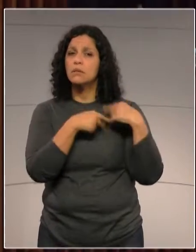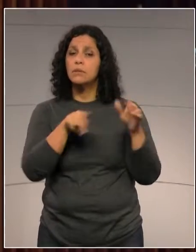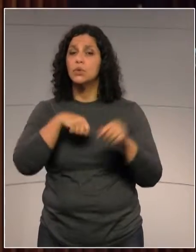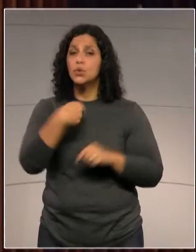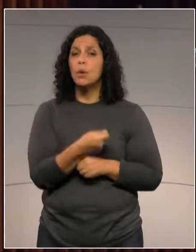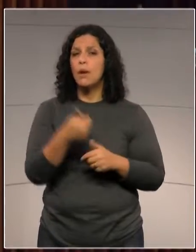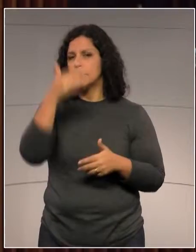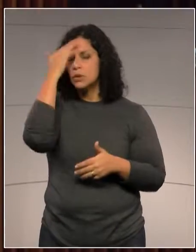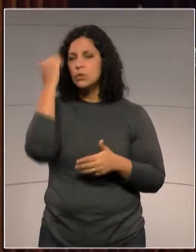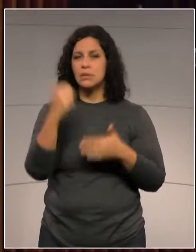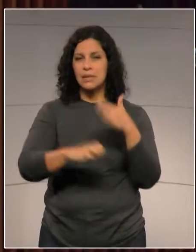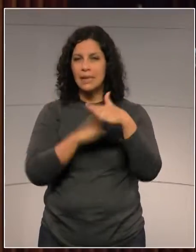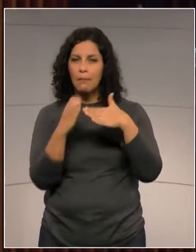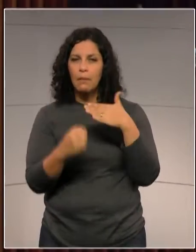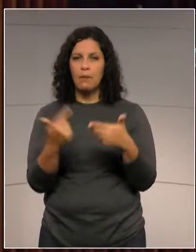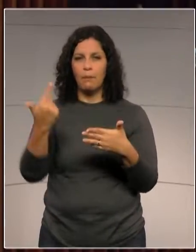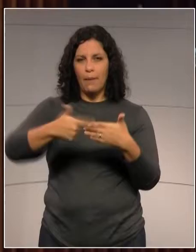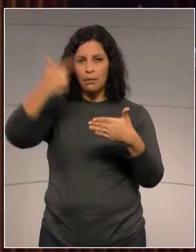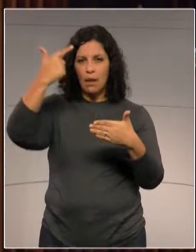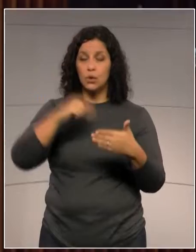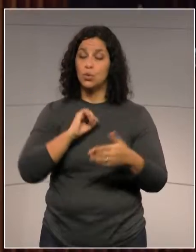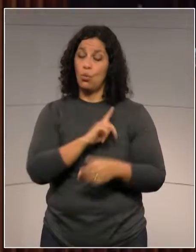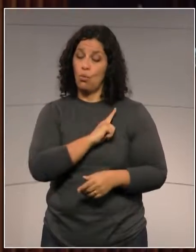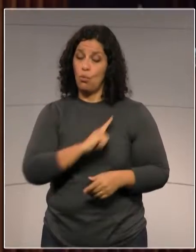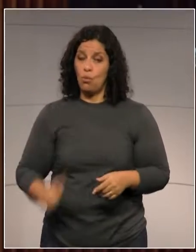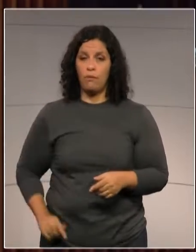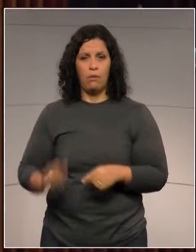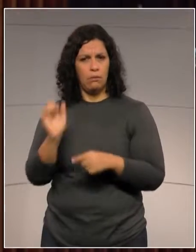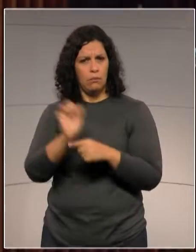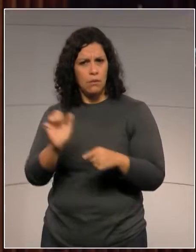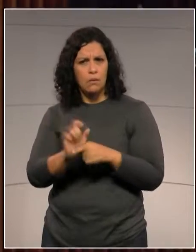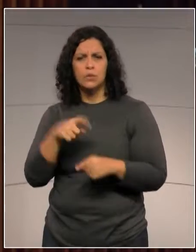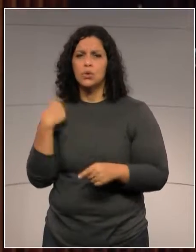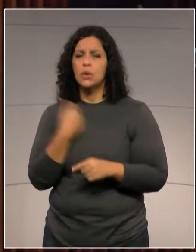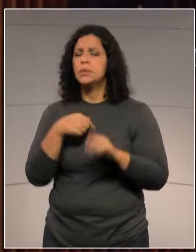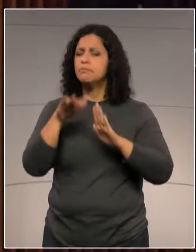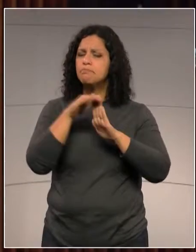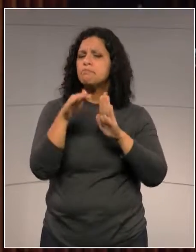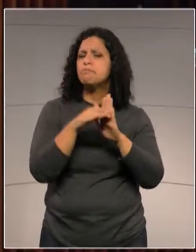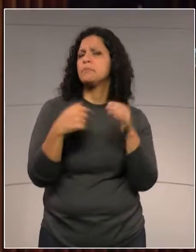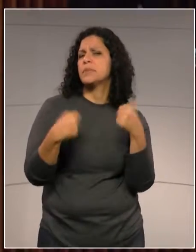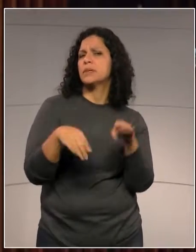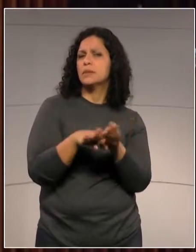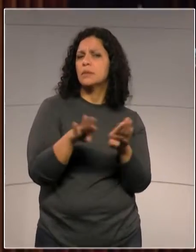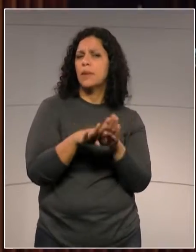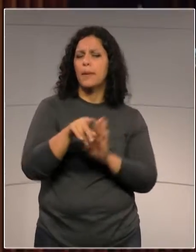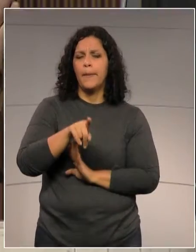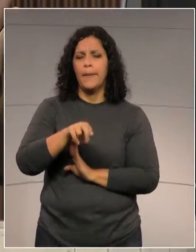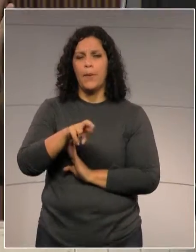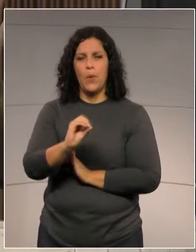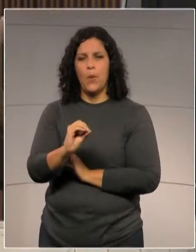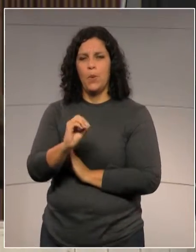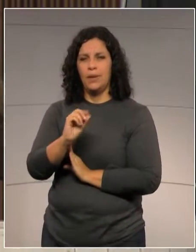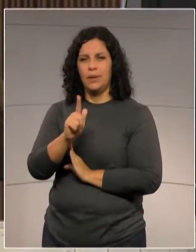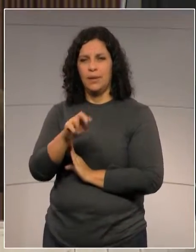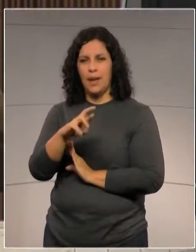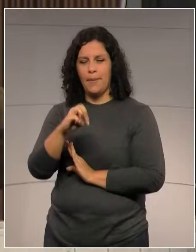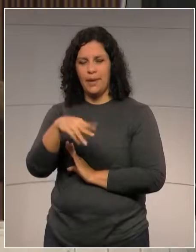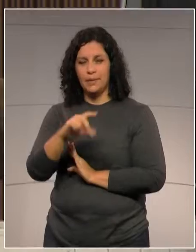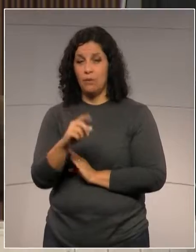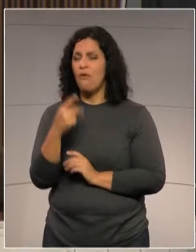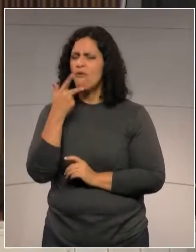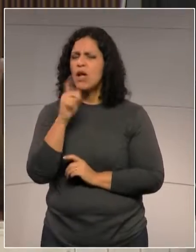concessionárias, ou do governo de Estado, devem ser programadas. Afinal de contas, fala-se muito em